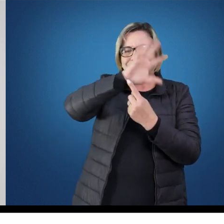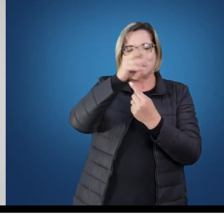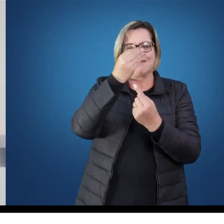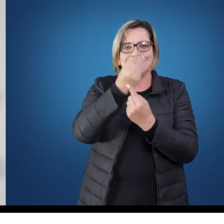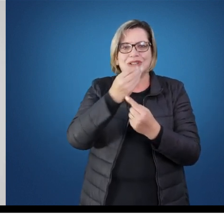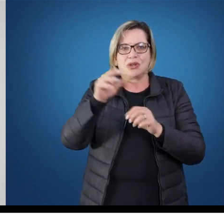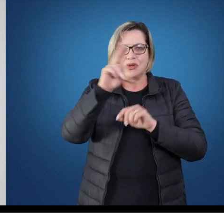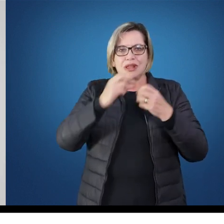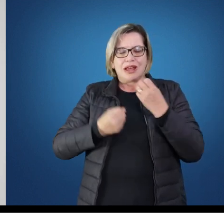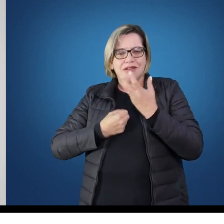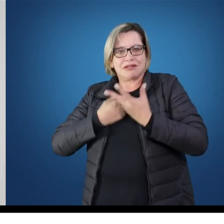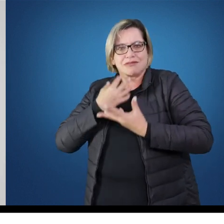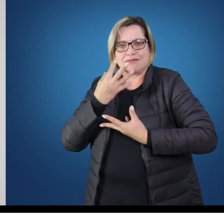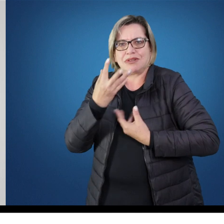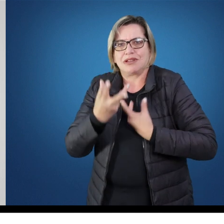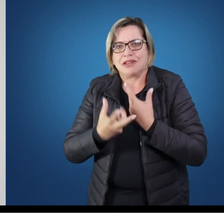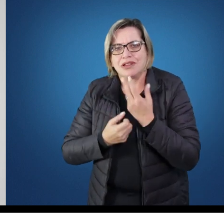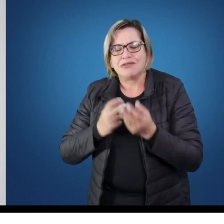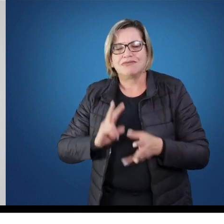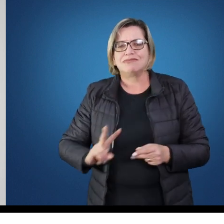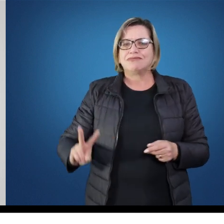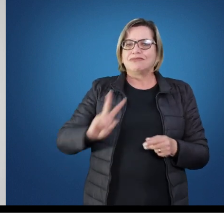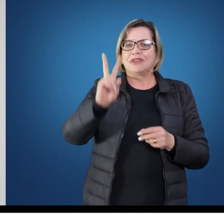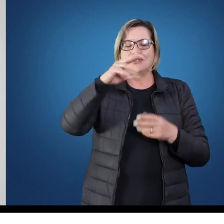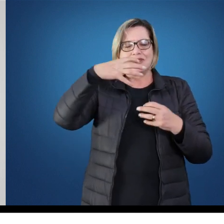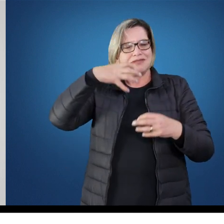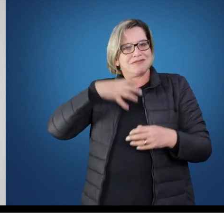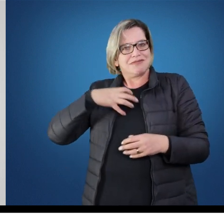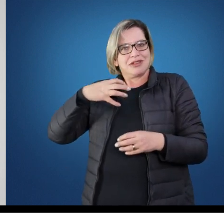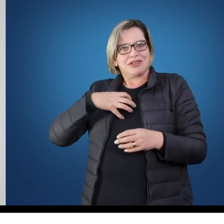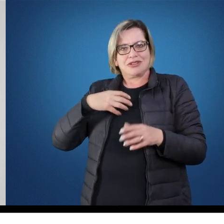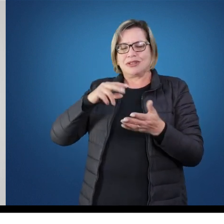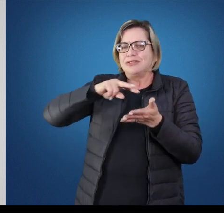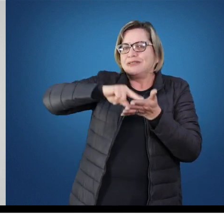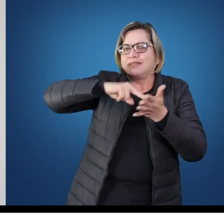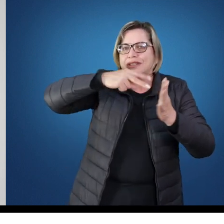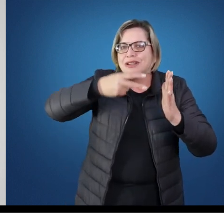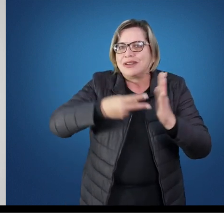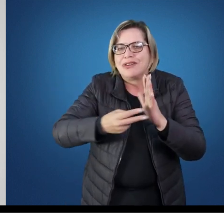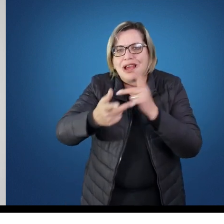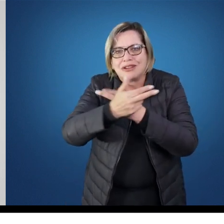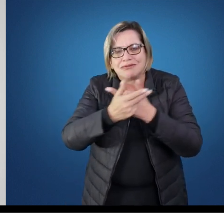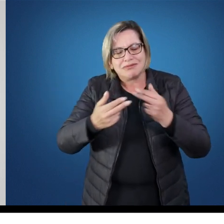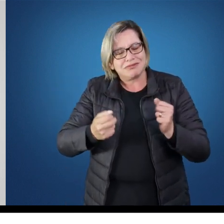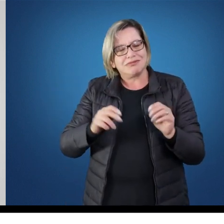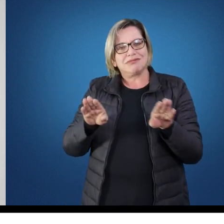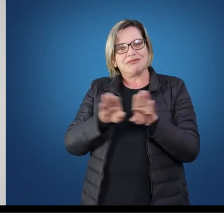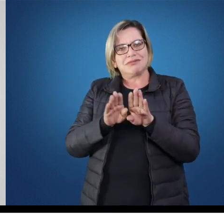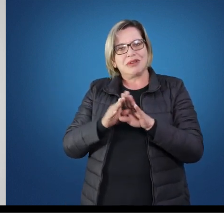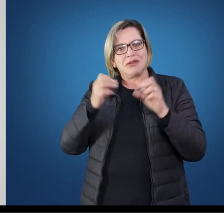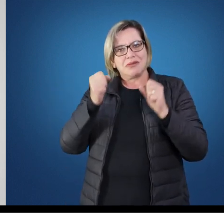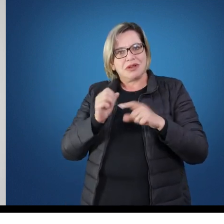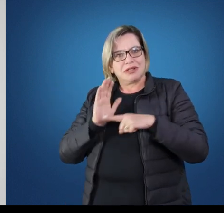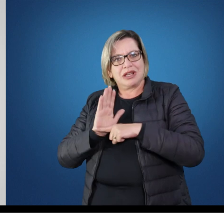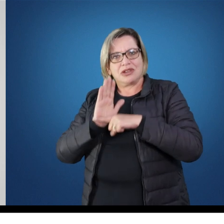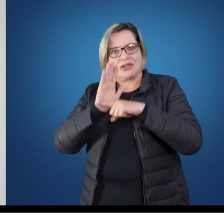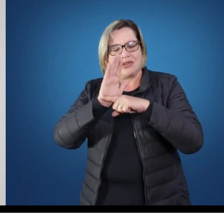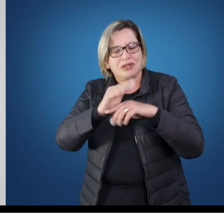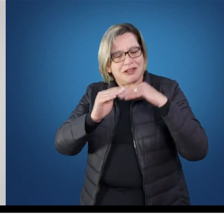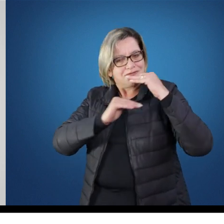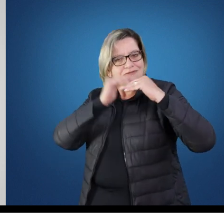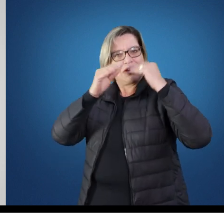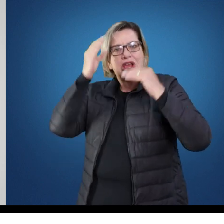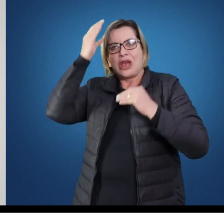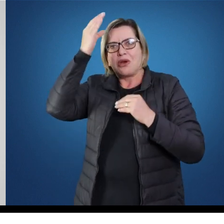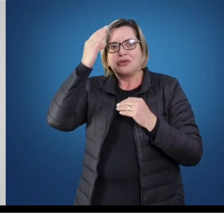artístico, como a expressão pessoal de valores, sentimentos e significações, que propiciam o desenvolvimento da